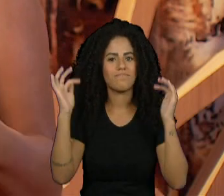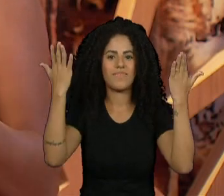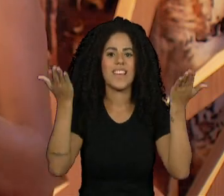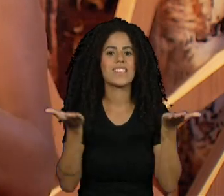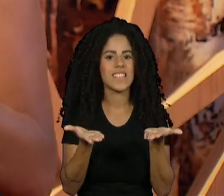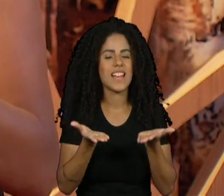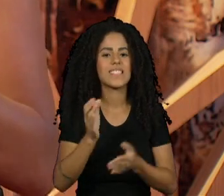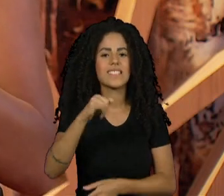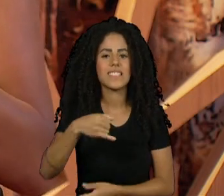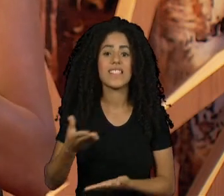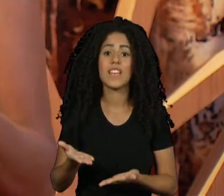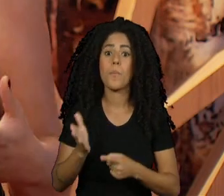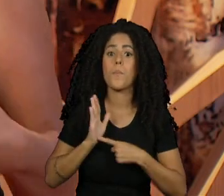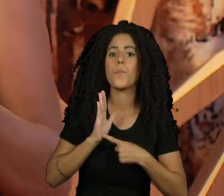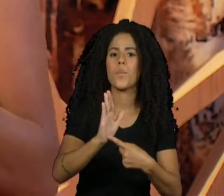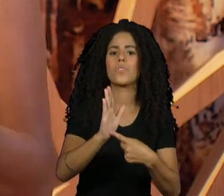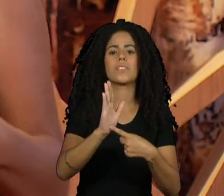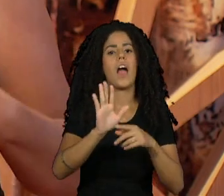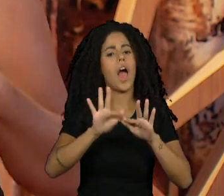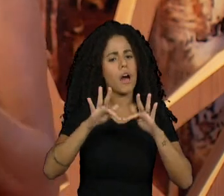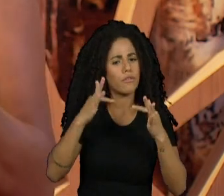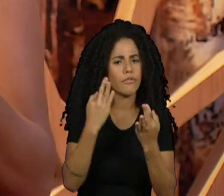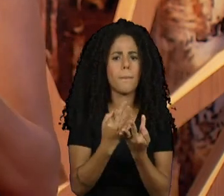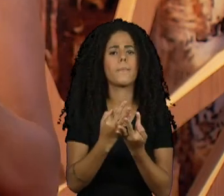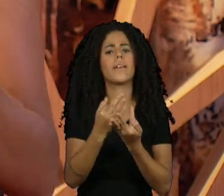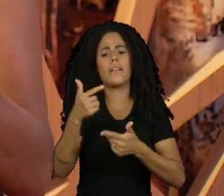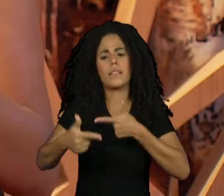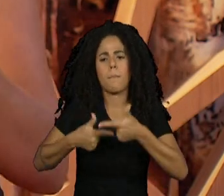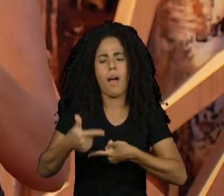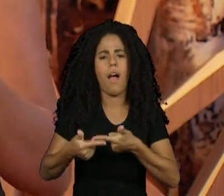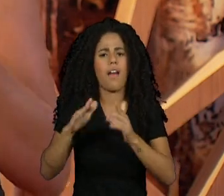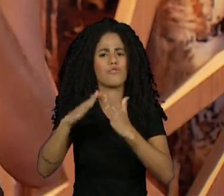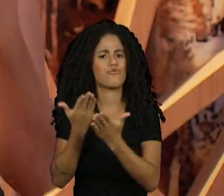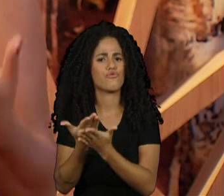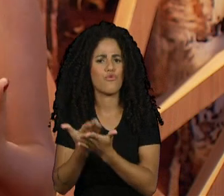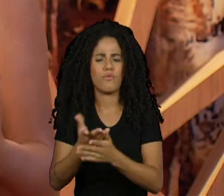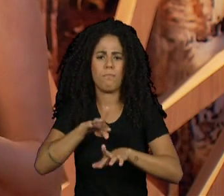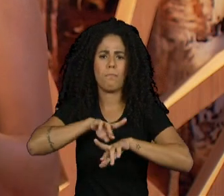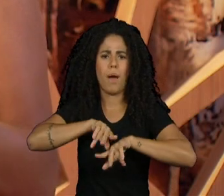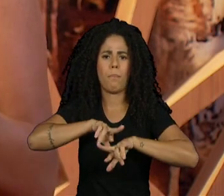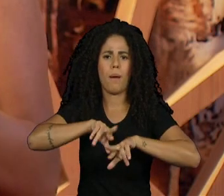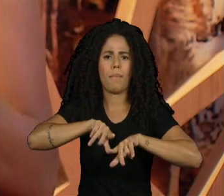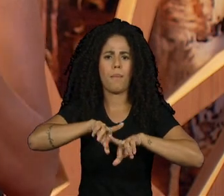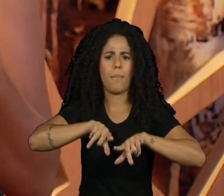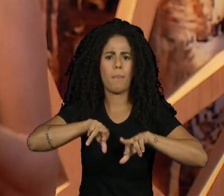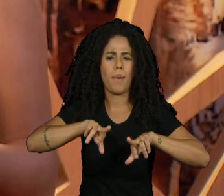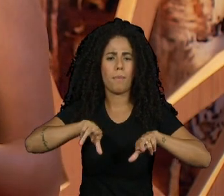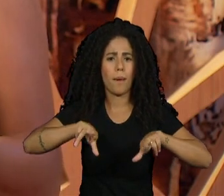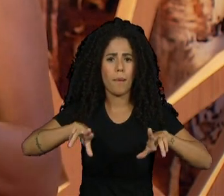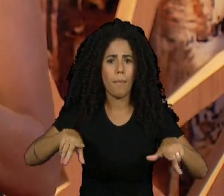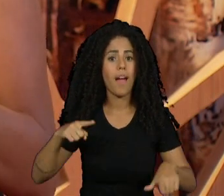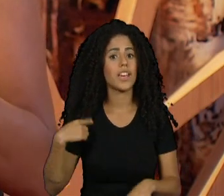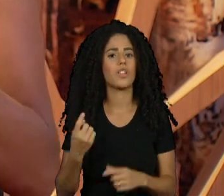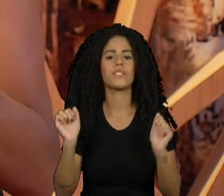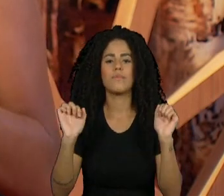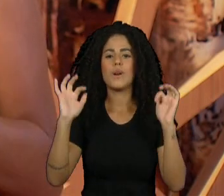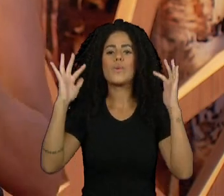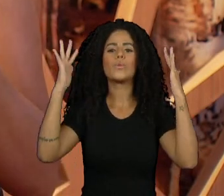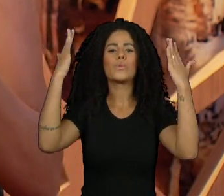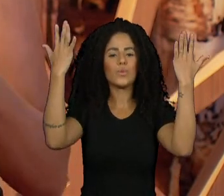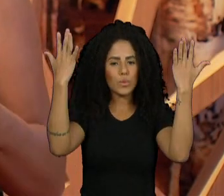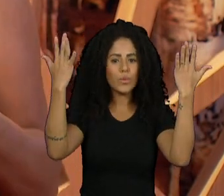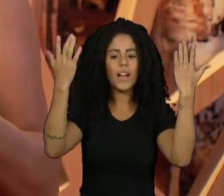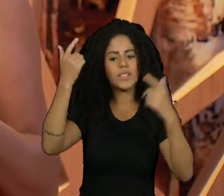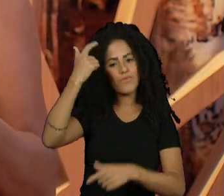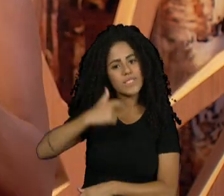de família, convivência, trabalho, estudo, de fato, venham à tona, e a possa celebrar não só a questão